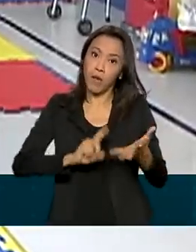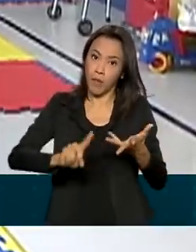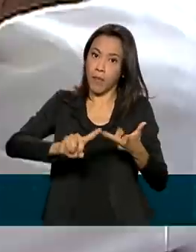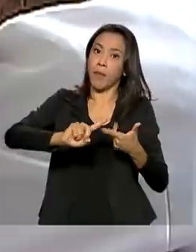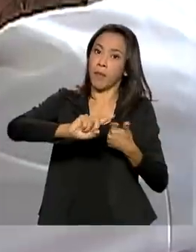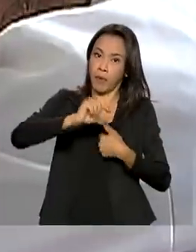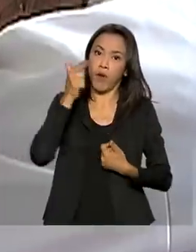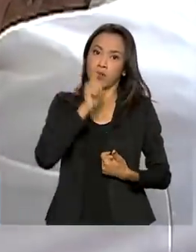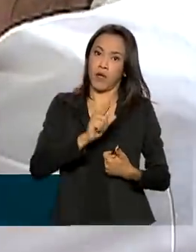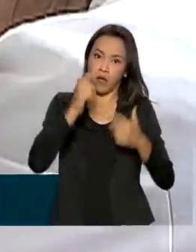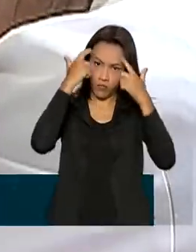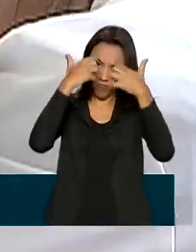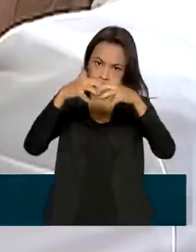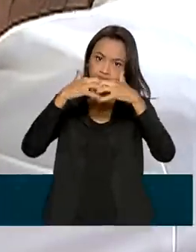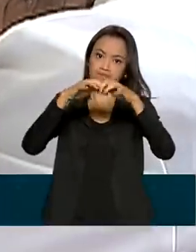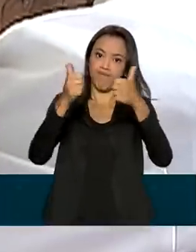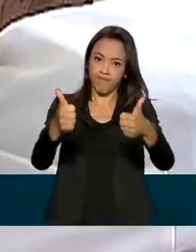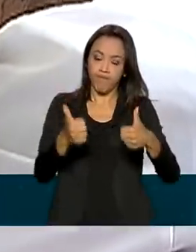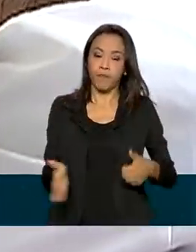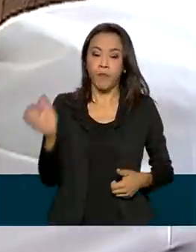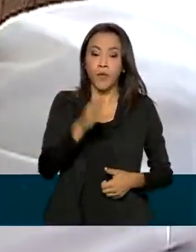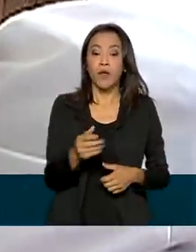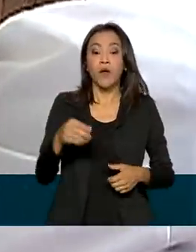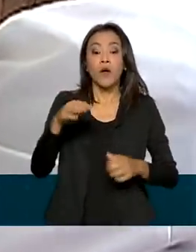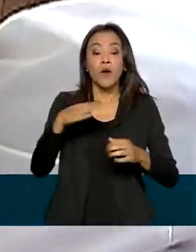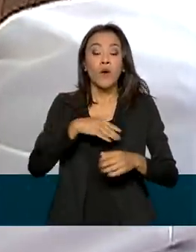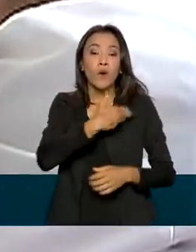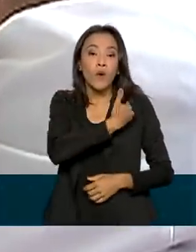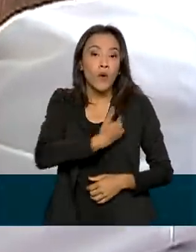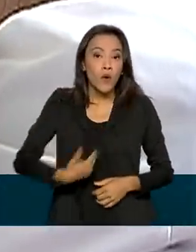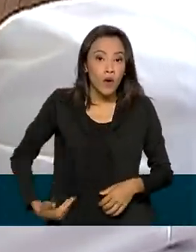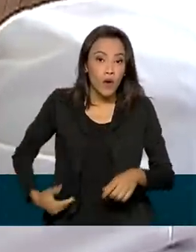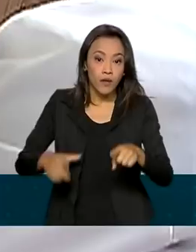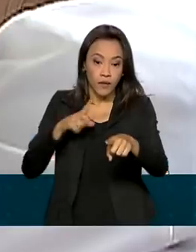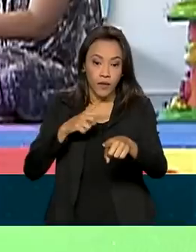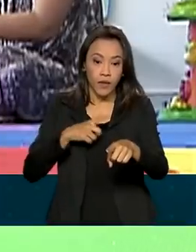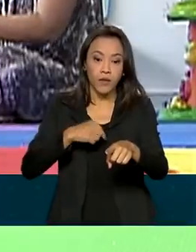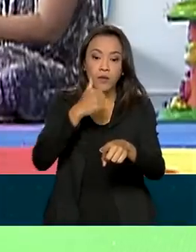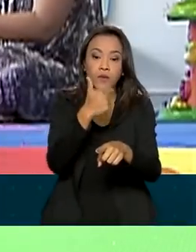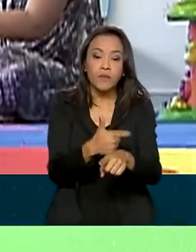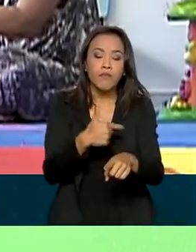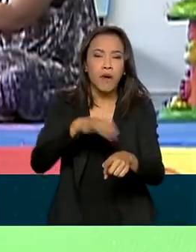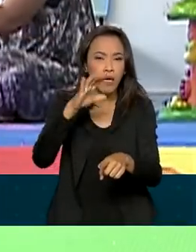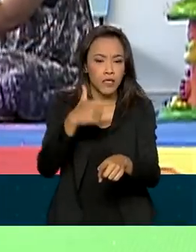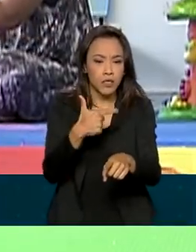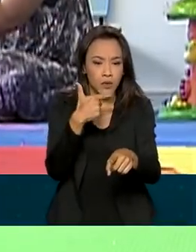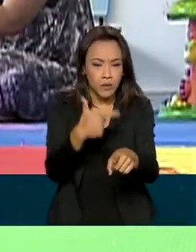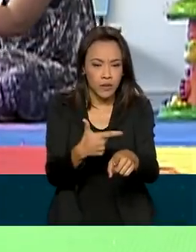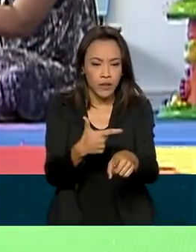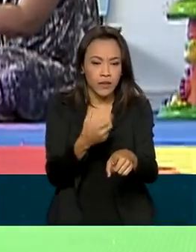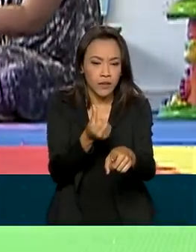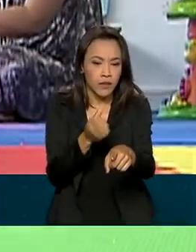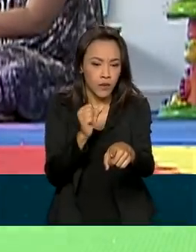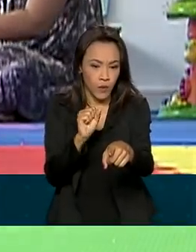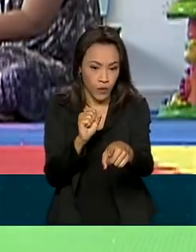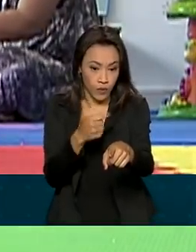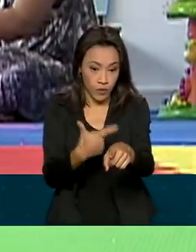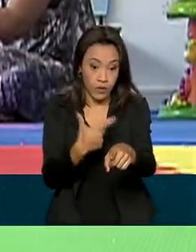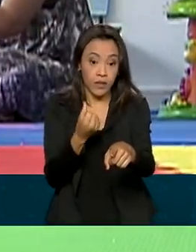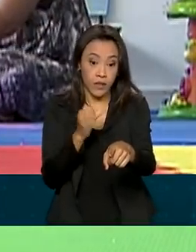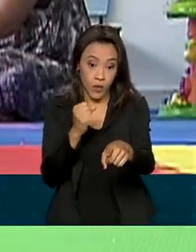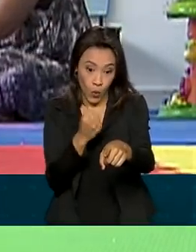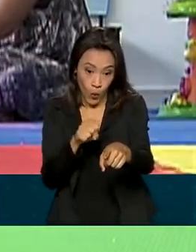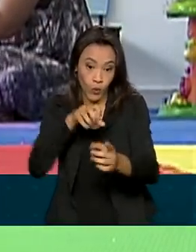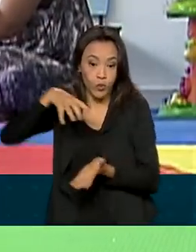o SUS conta com 268 centros especializados em reabilitação, 237